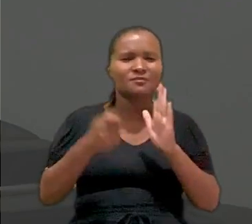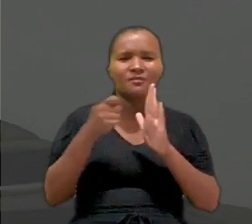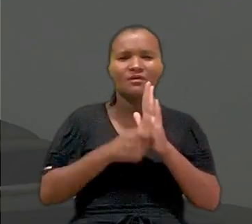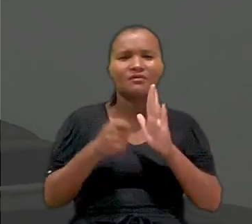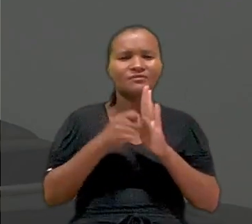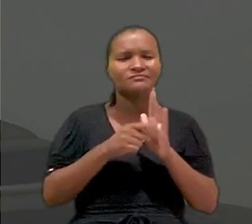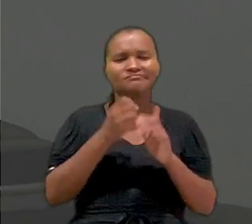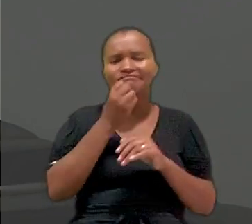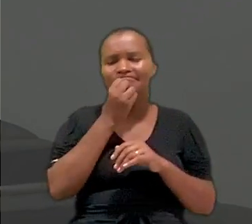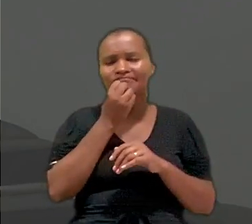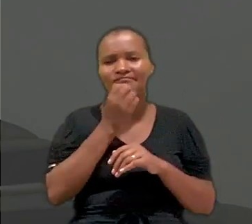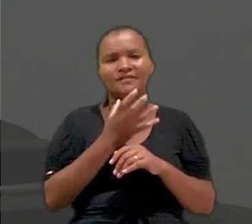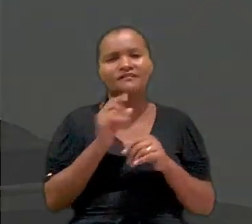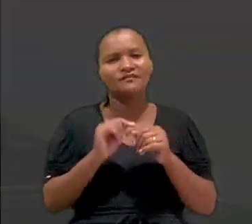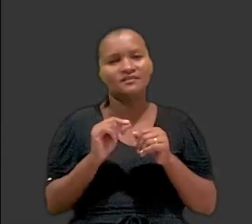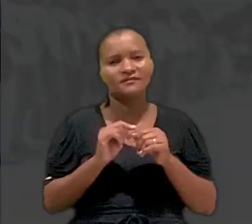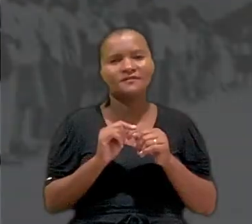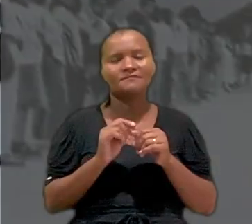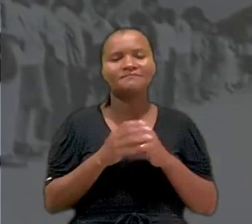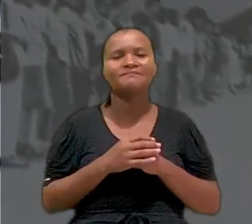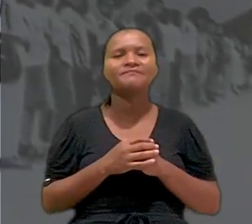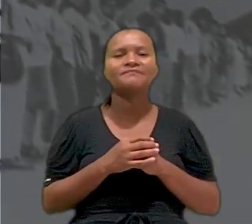luta extremamente bem-sucedida.